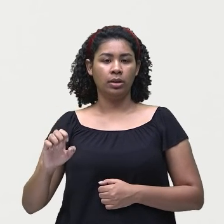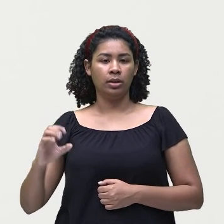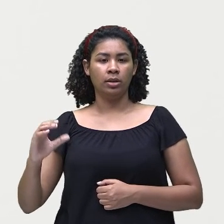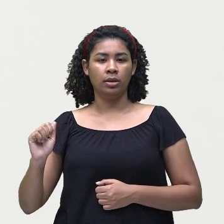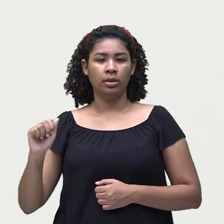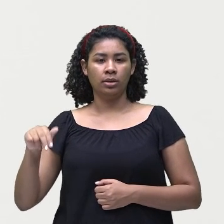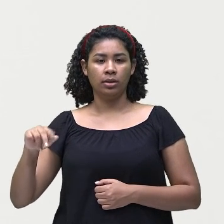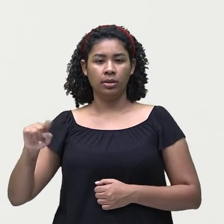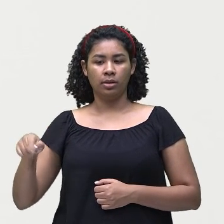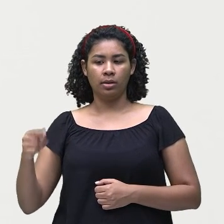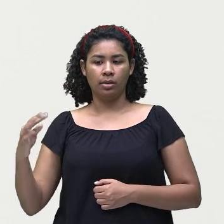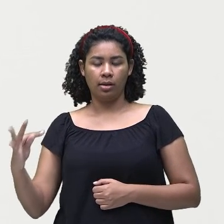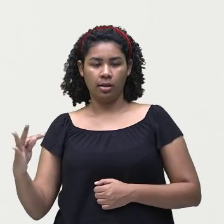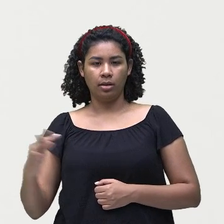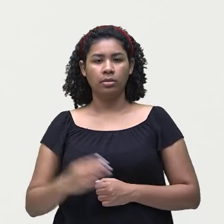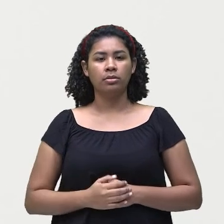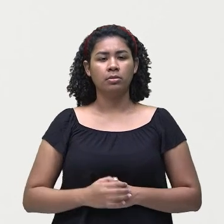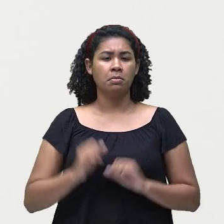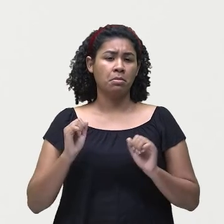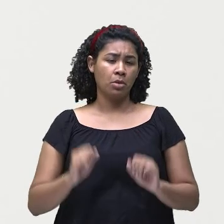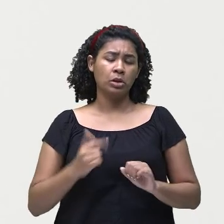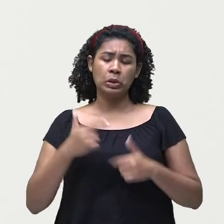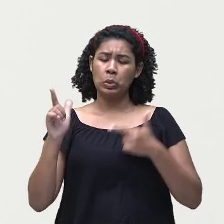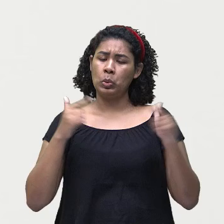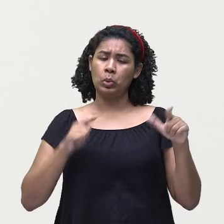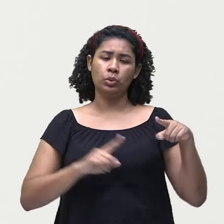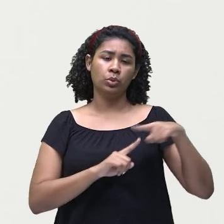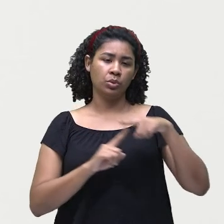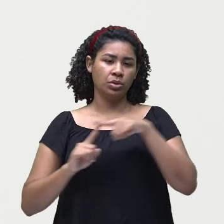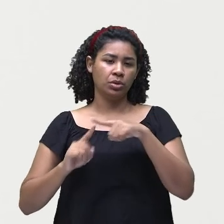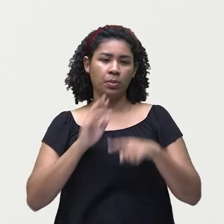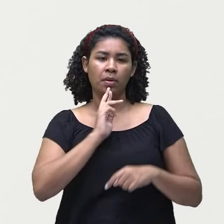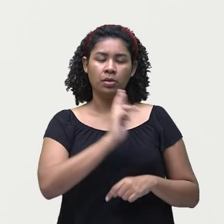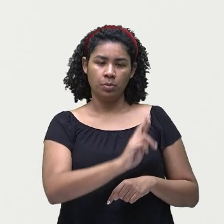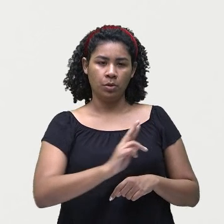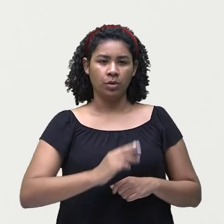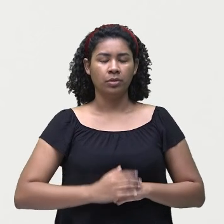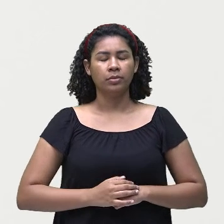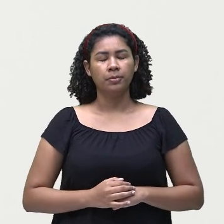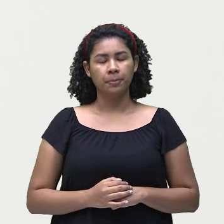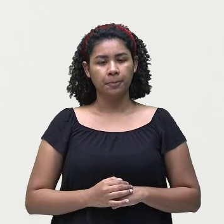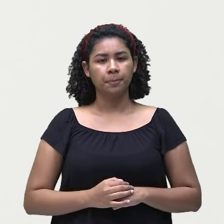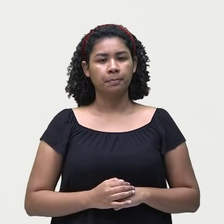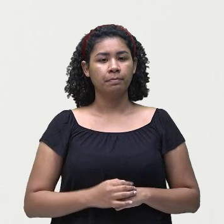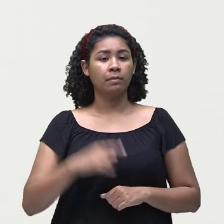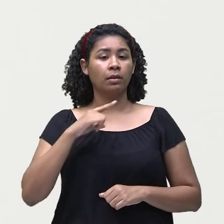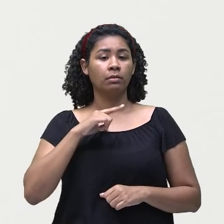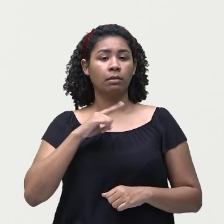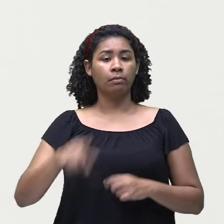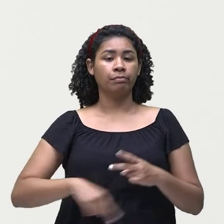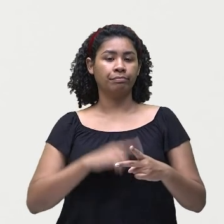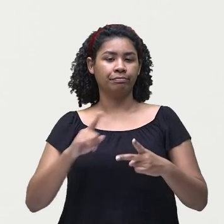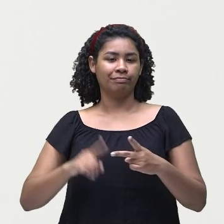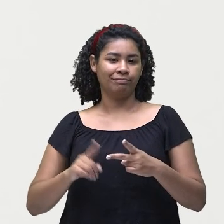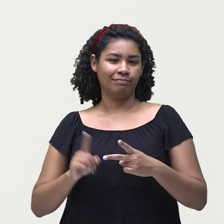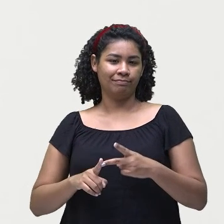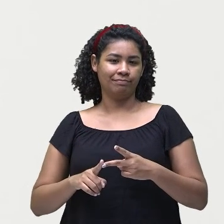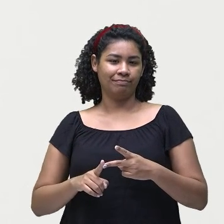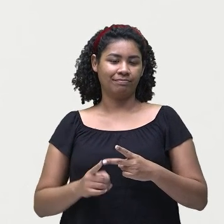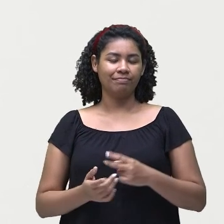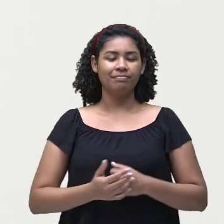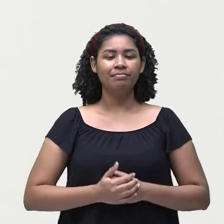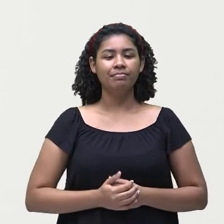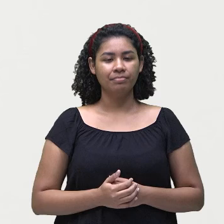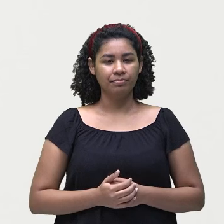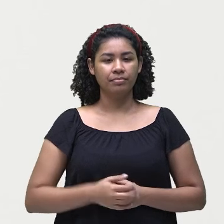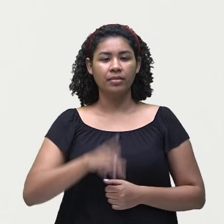yes, I can. No, I can't. Ok? E nós também temos as long answers,